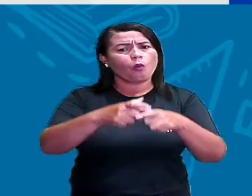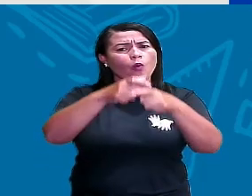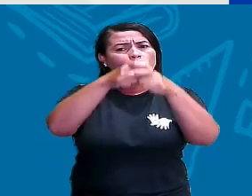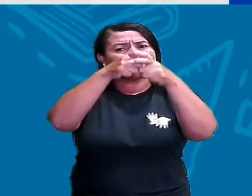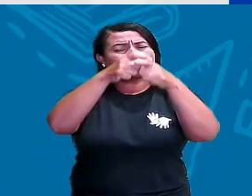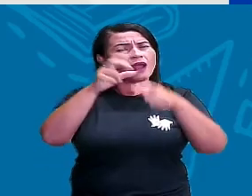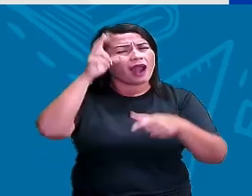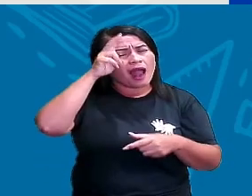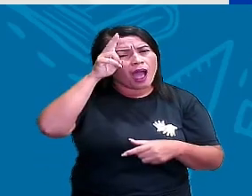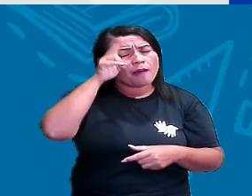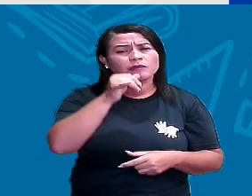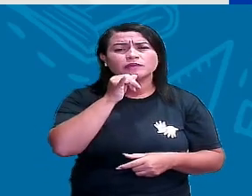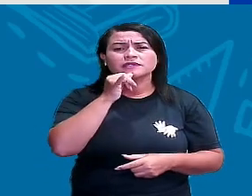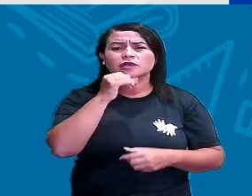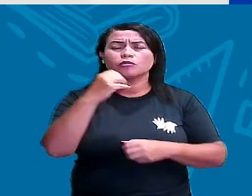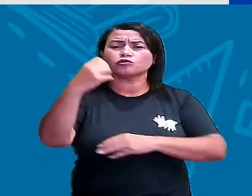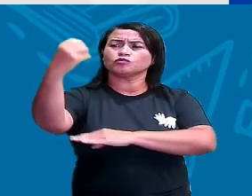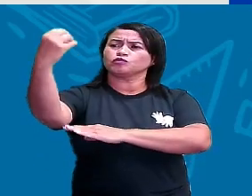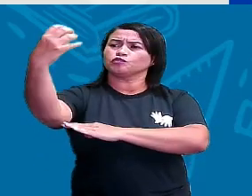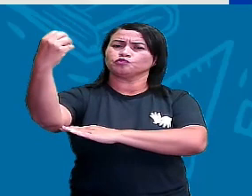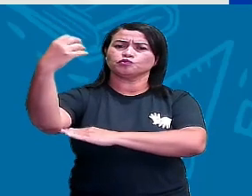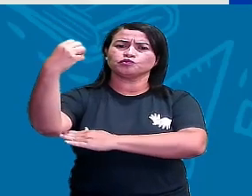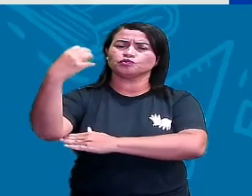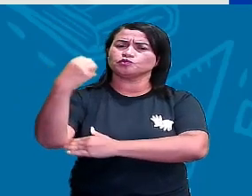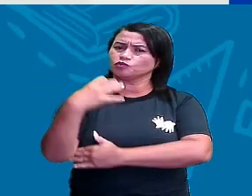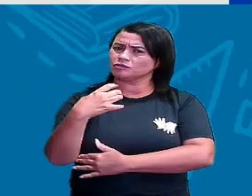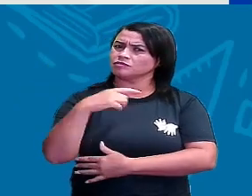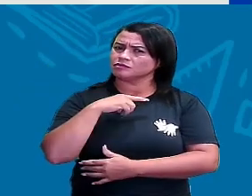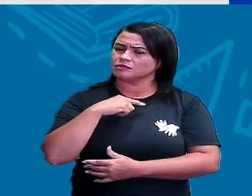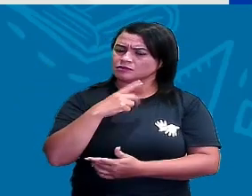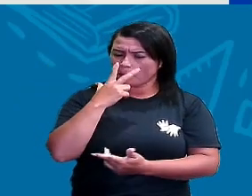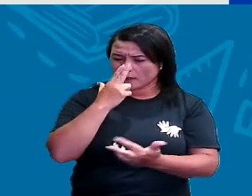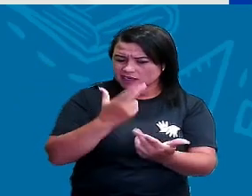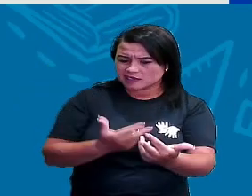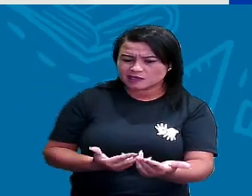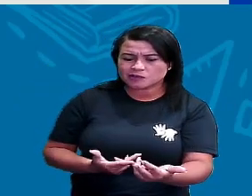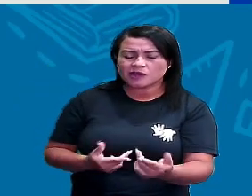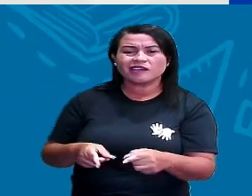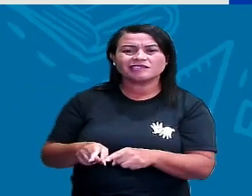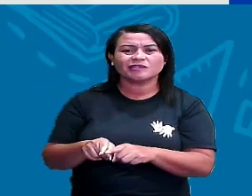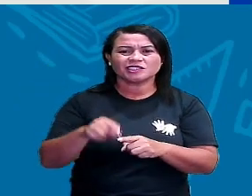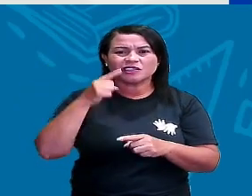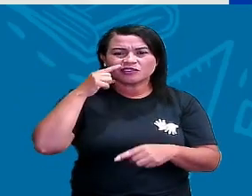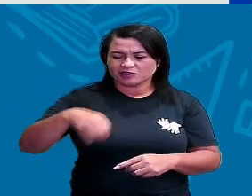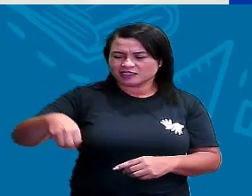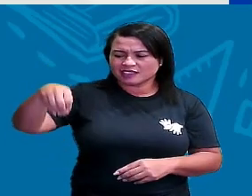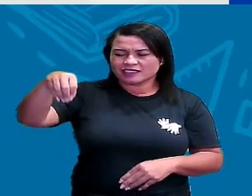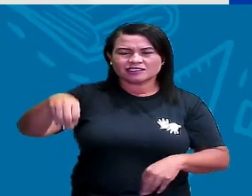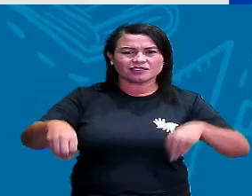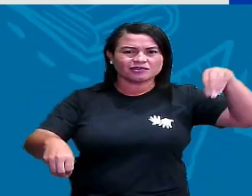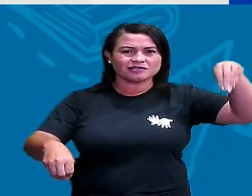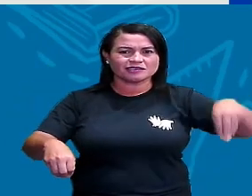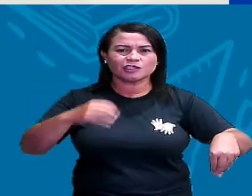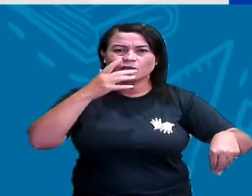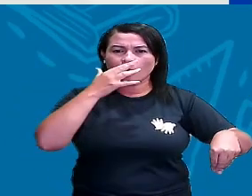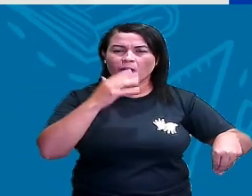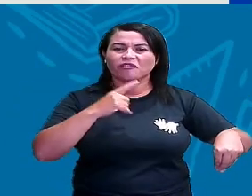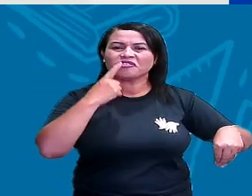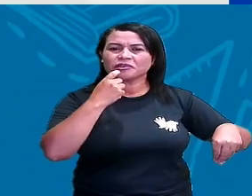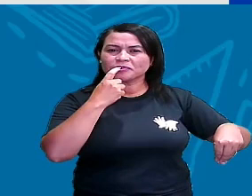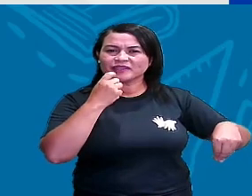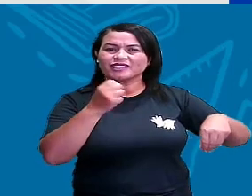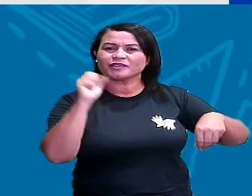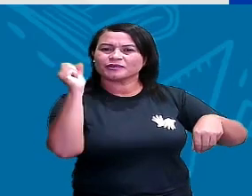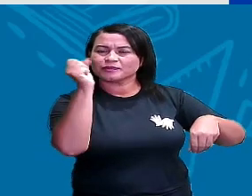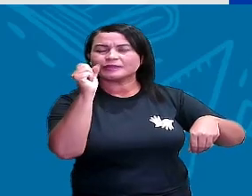trânsito, né? Que tem o formato aí deste sólido geométrico. É um sólido formado por uma base circular